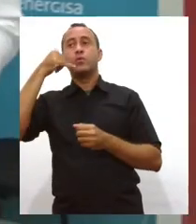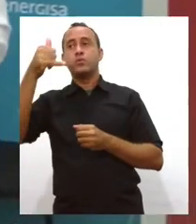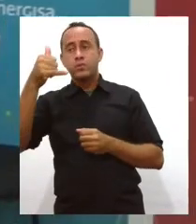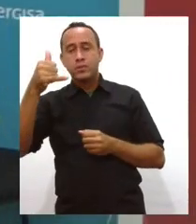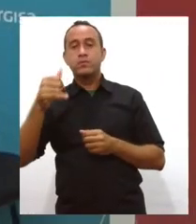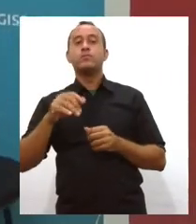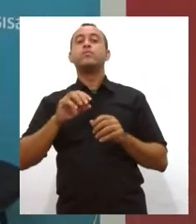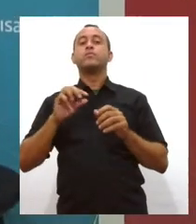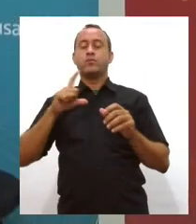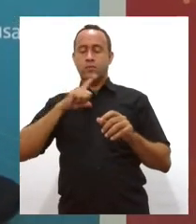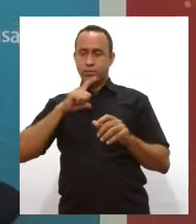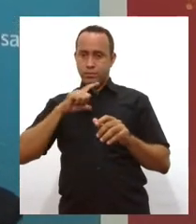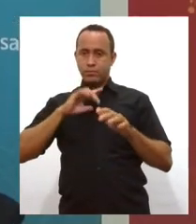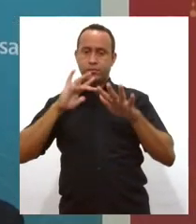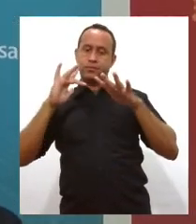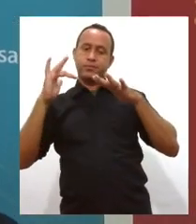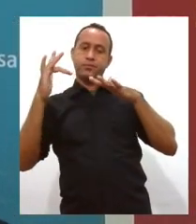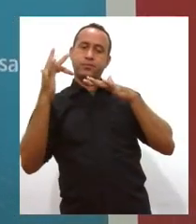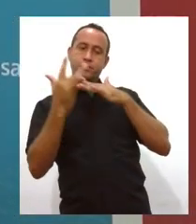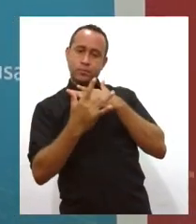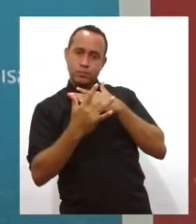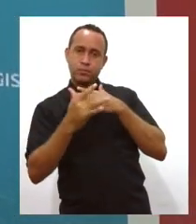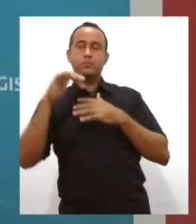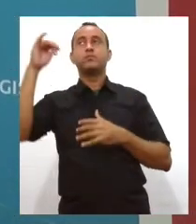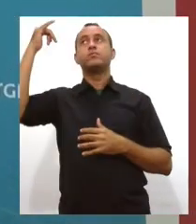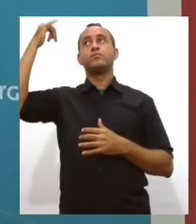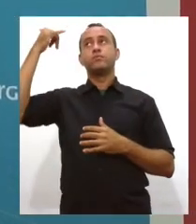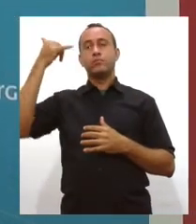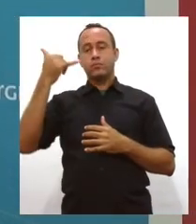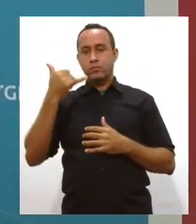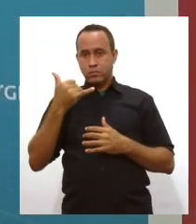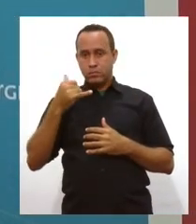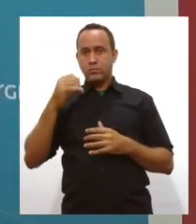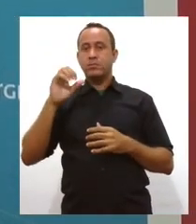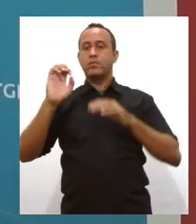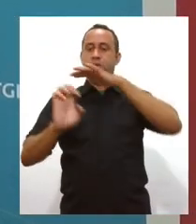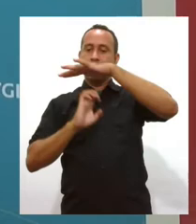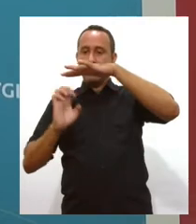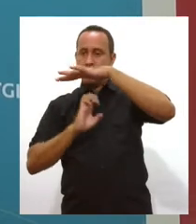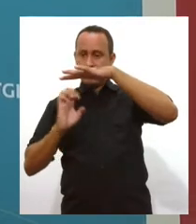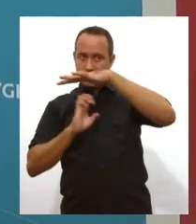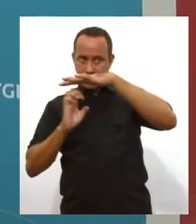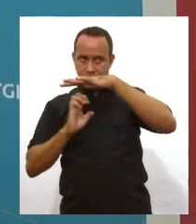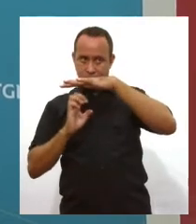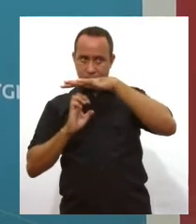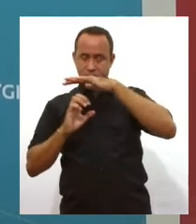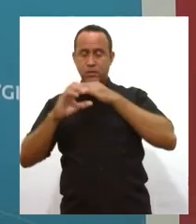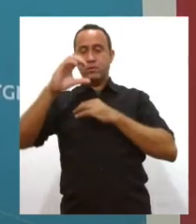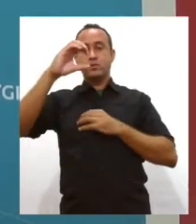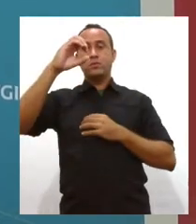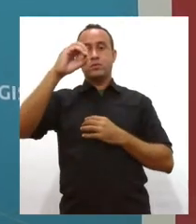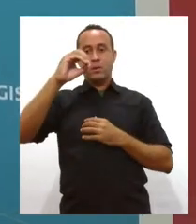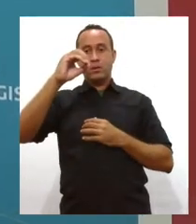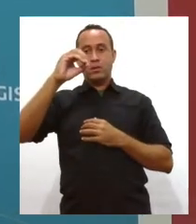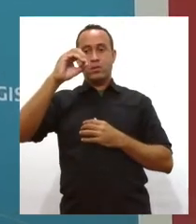os canais de comunicação com a Energiza. Você pode fazer via o call center, no 0800